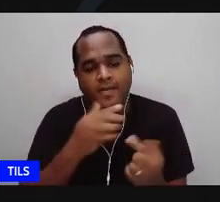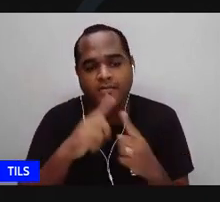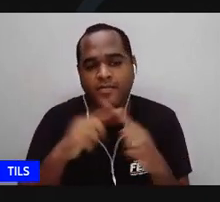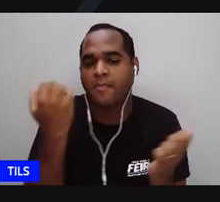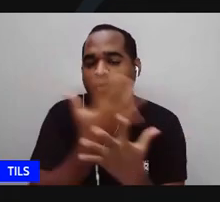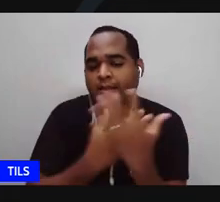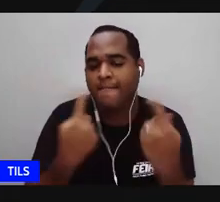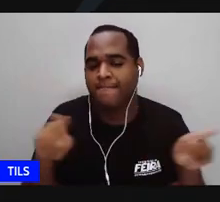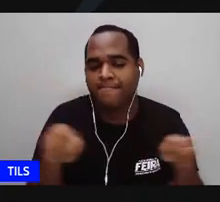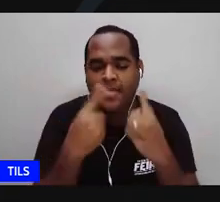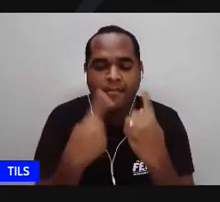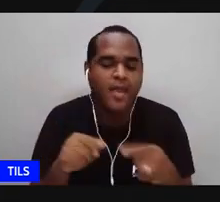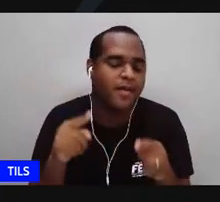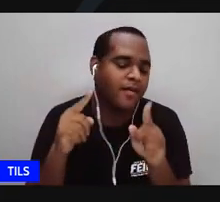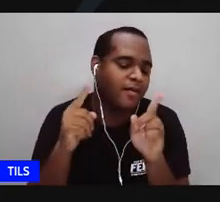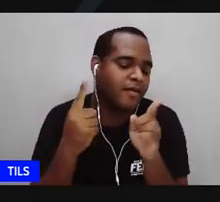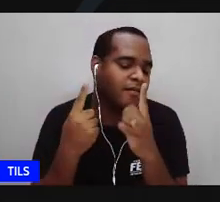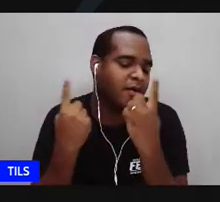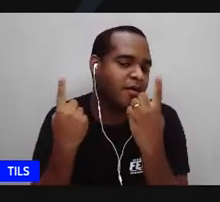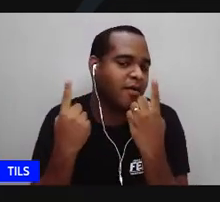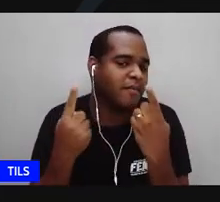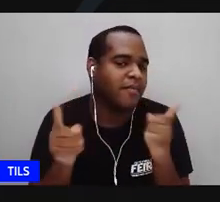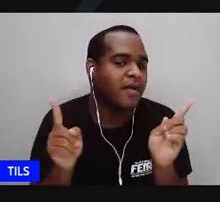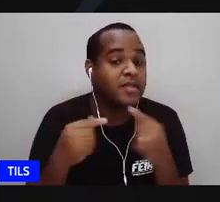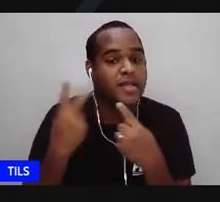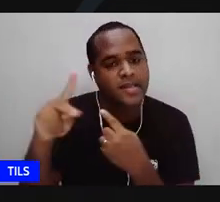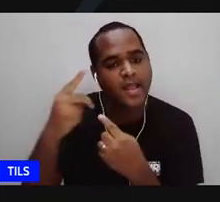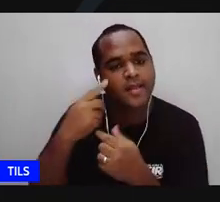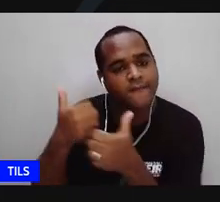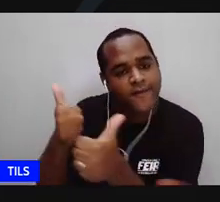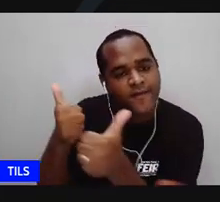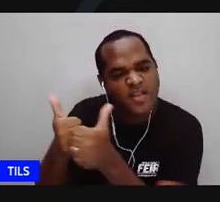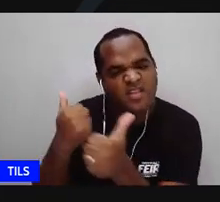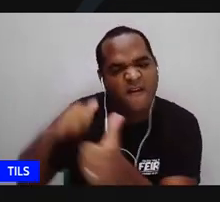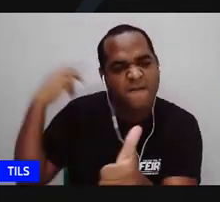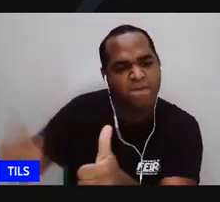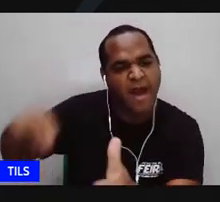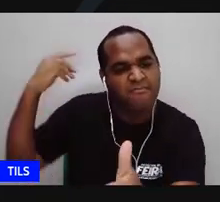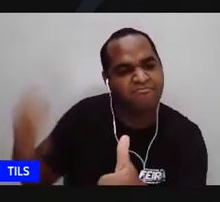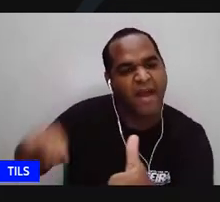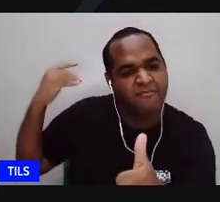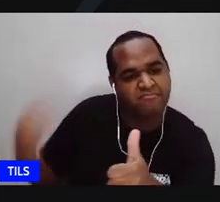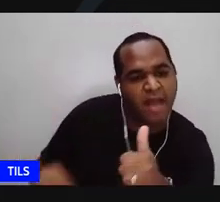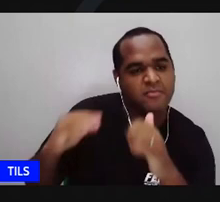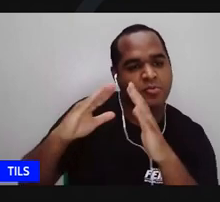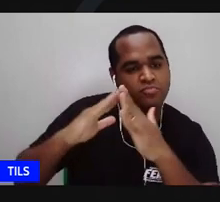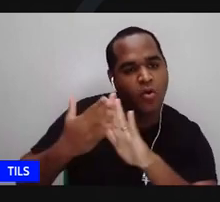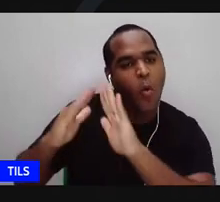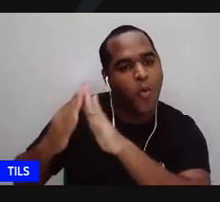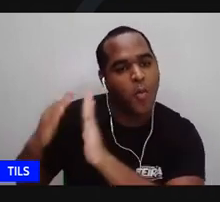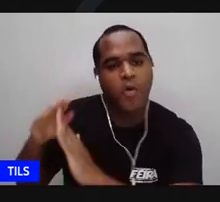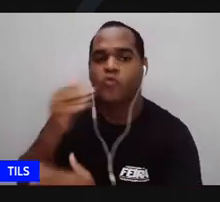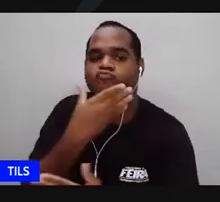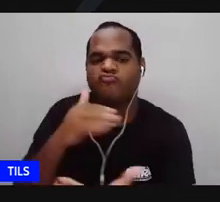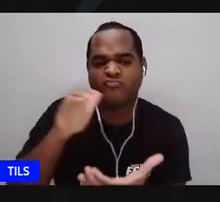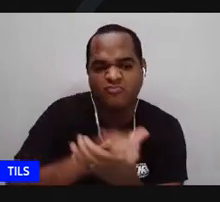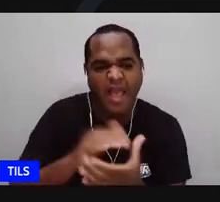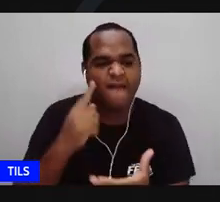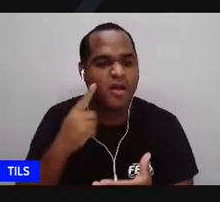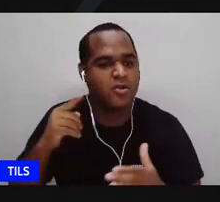clássica enquanto as colegas as vizinhas estavam apanhando na favela dos não vivos que chegavam